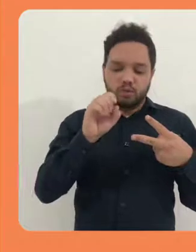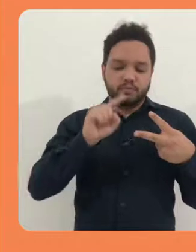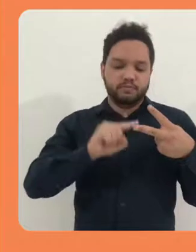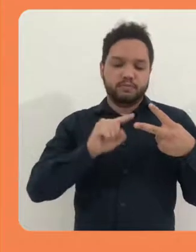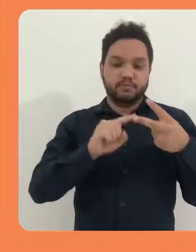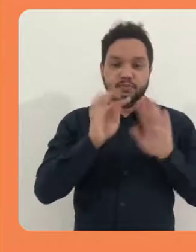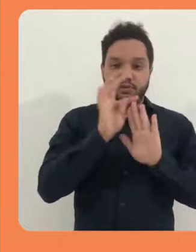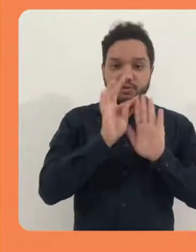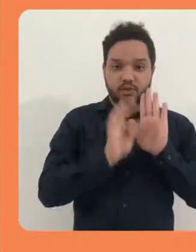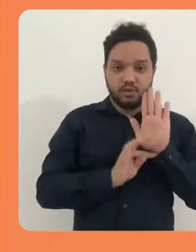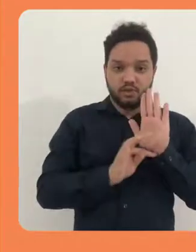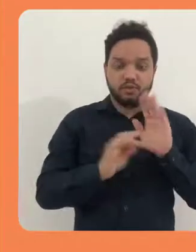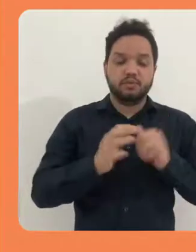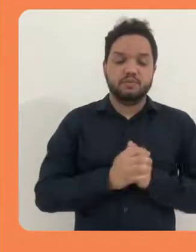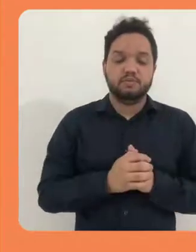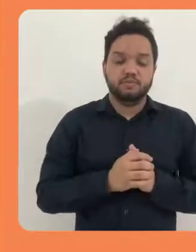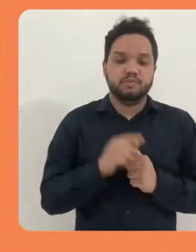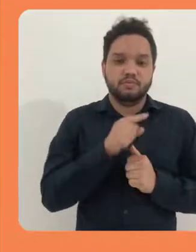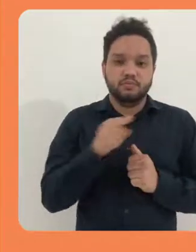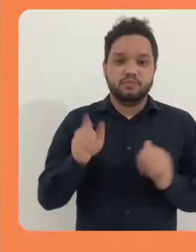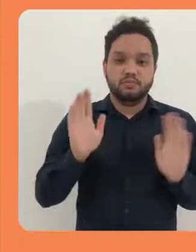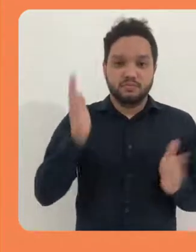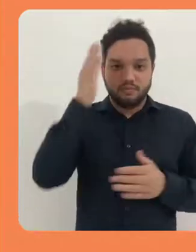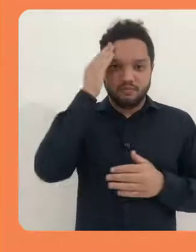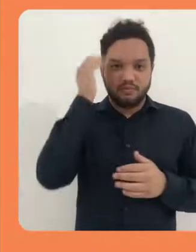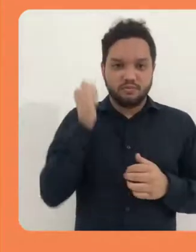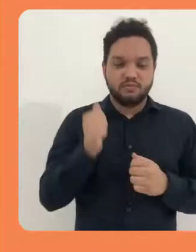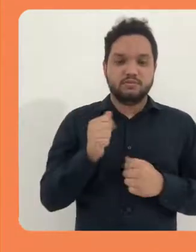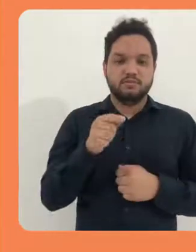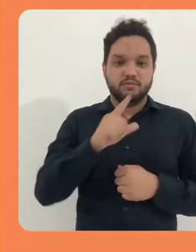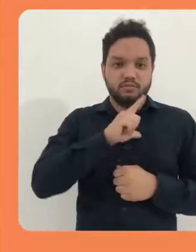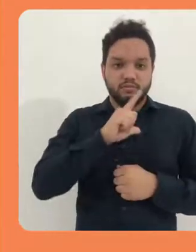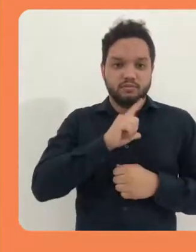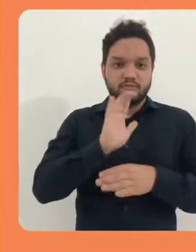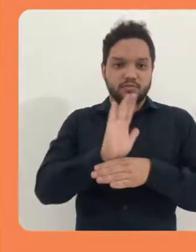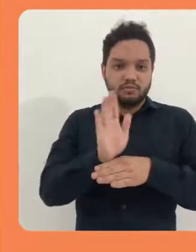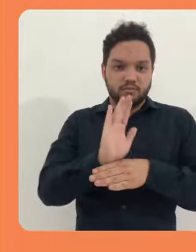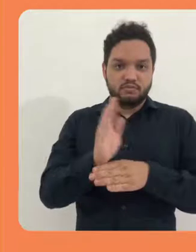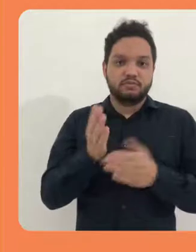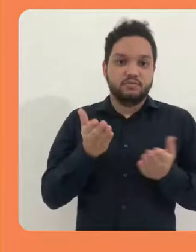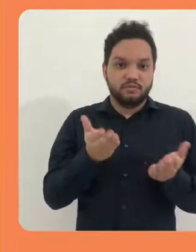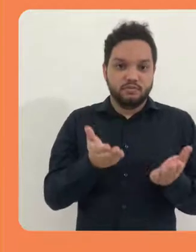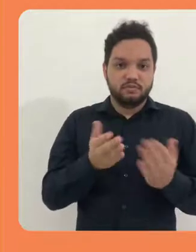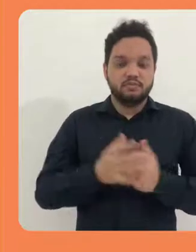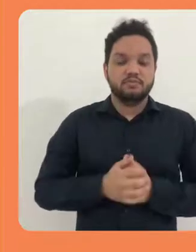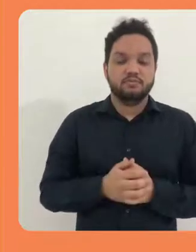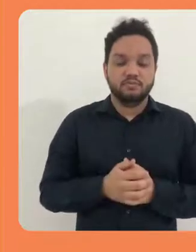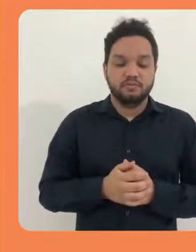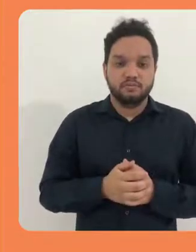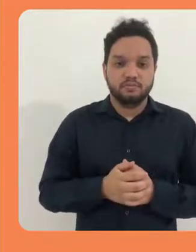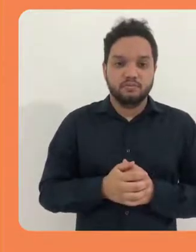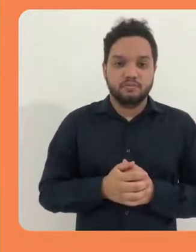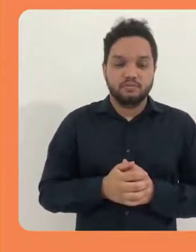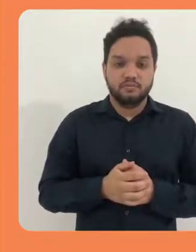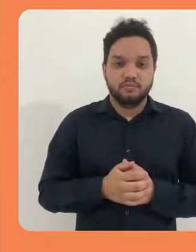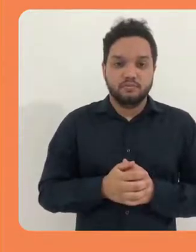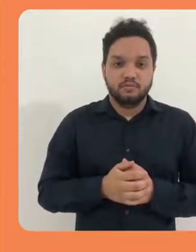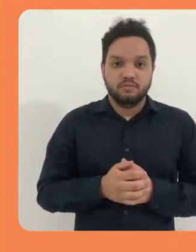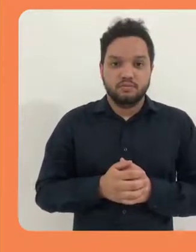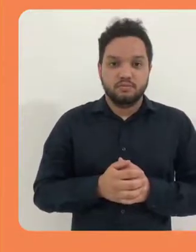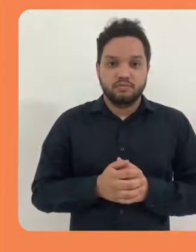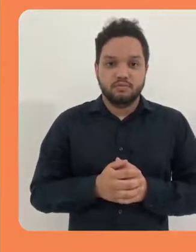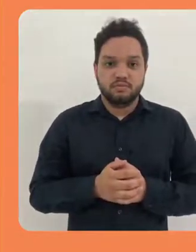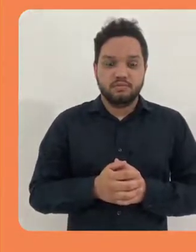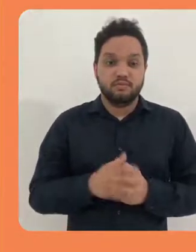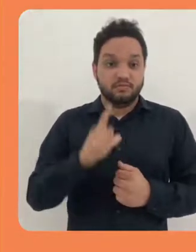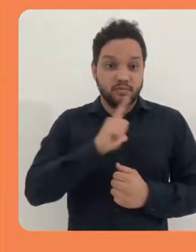vamos falar sobre o label e o text, rótulo e texto. Bom, como vocês já sabem,